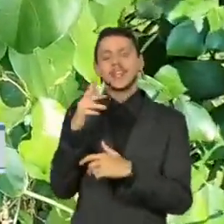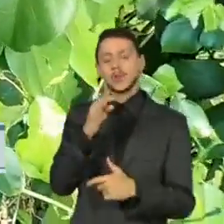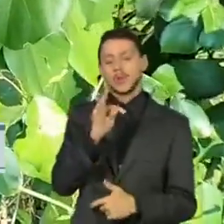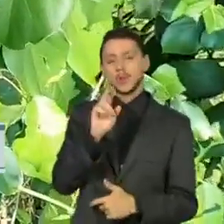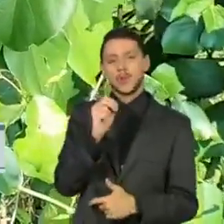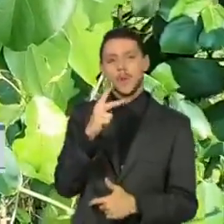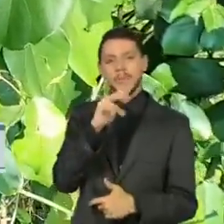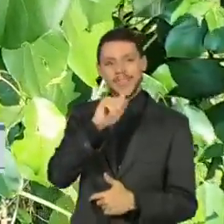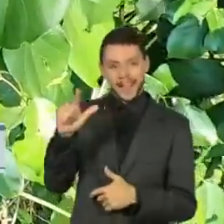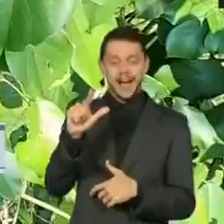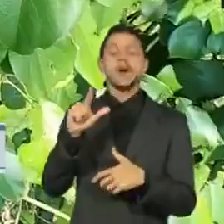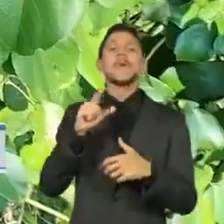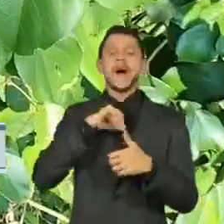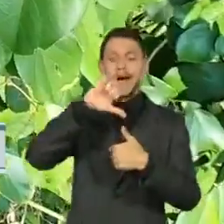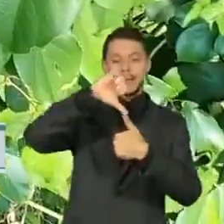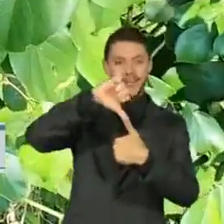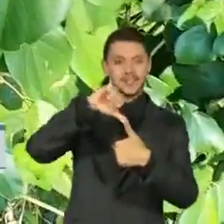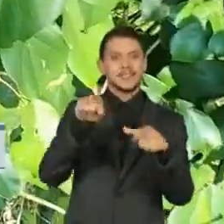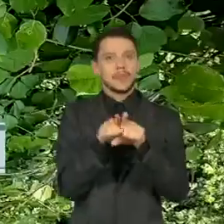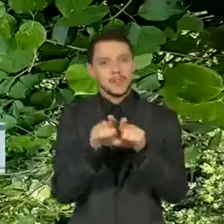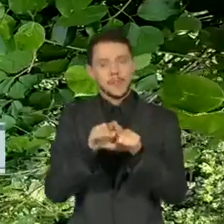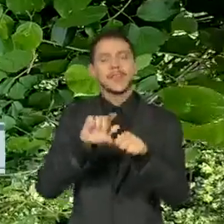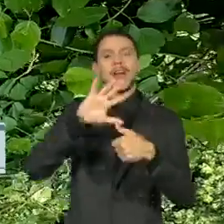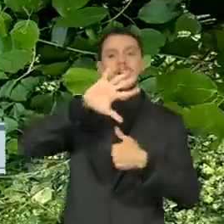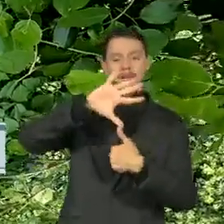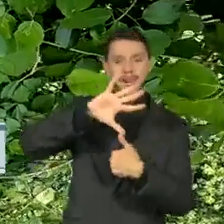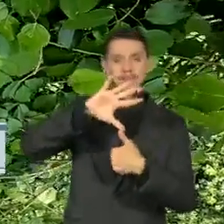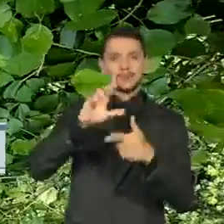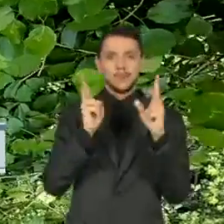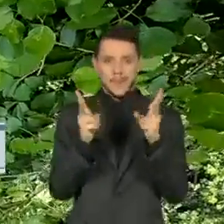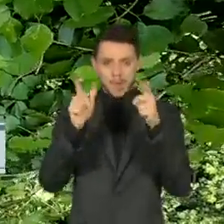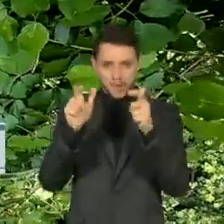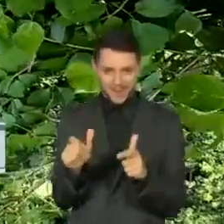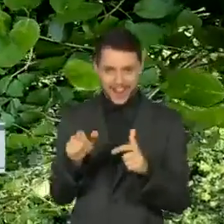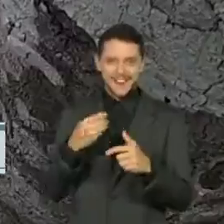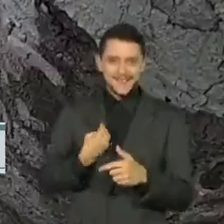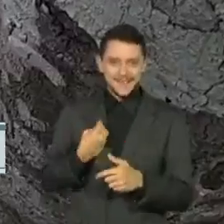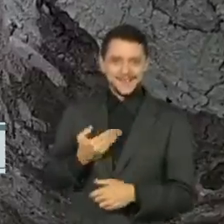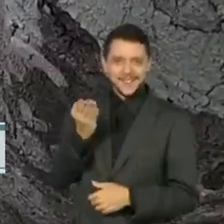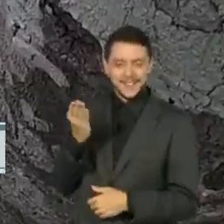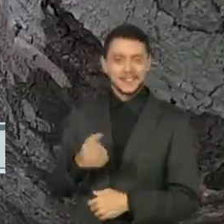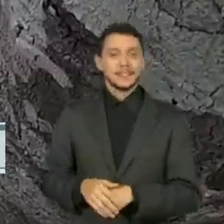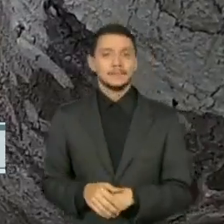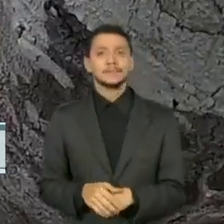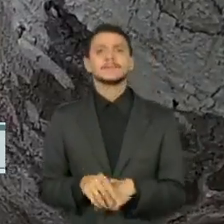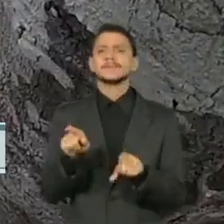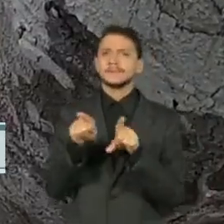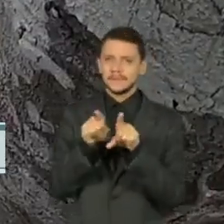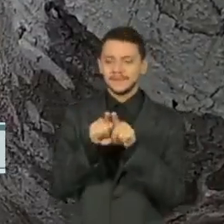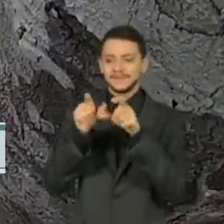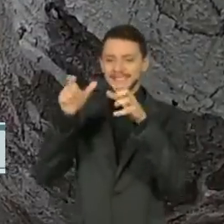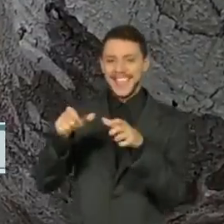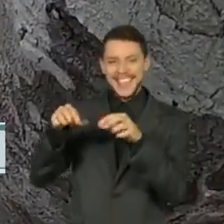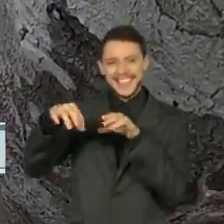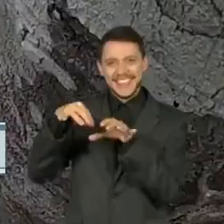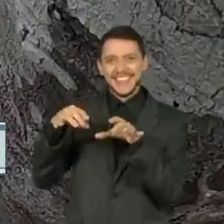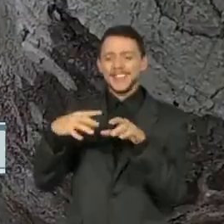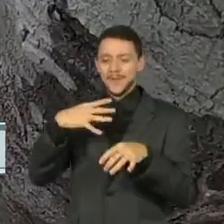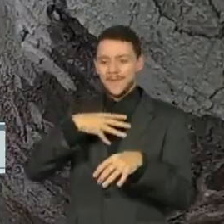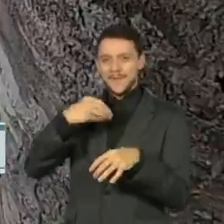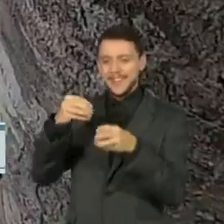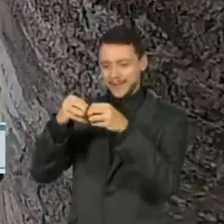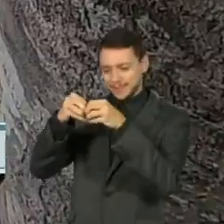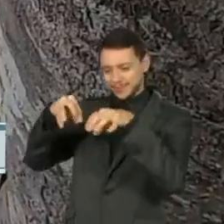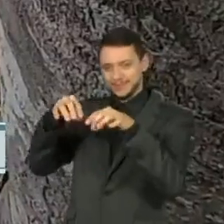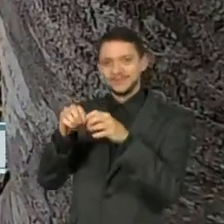Central, América do Sul, onde a arpia vive. Nos ninhos, nos galhos mais altos, nasce o tão aguardado filhote,